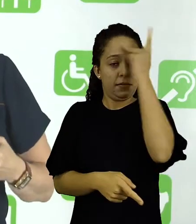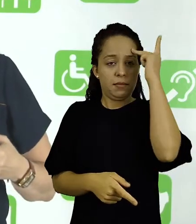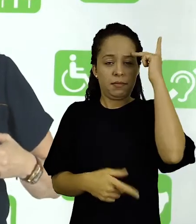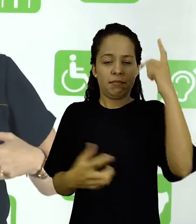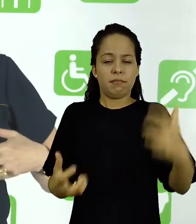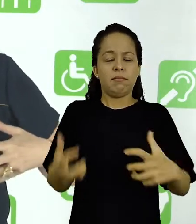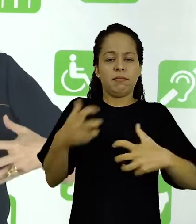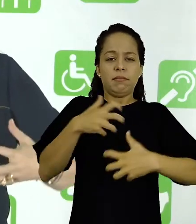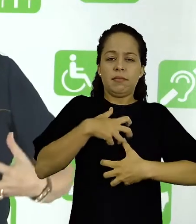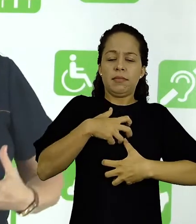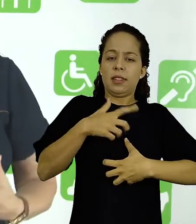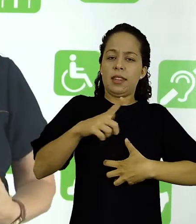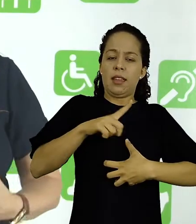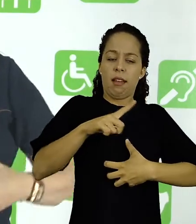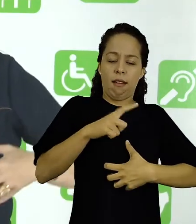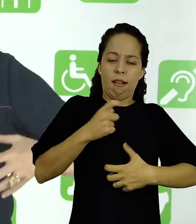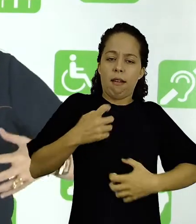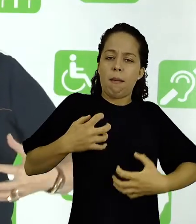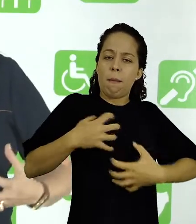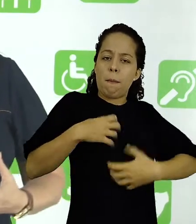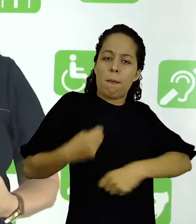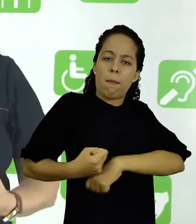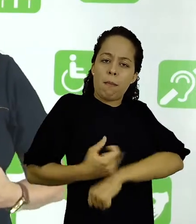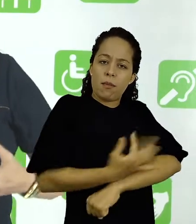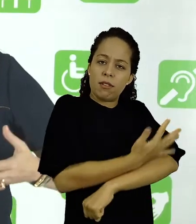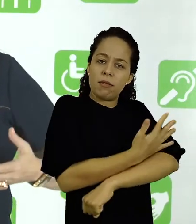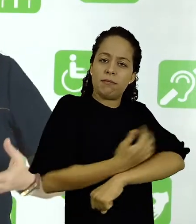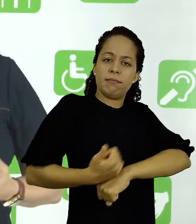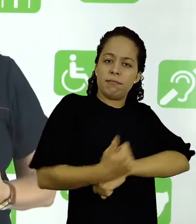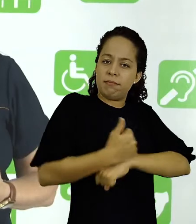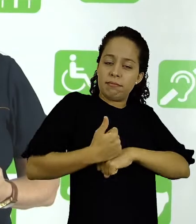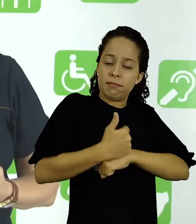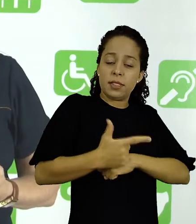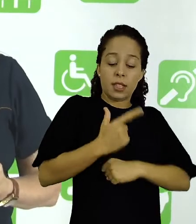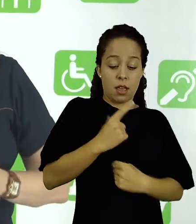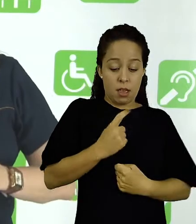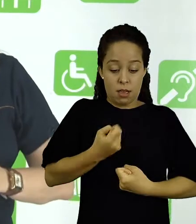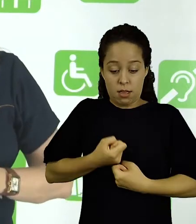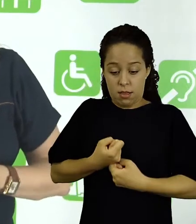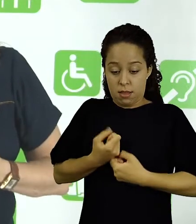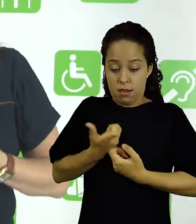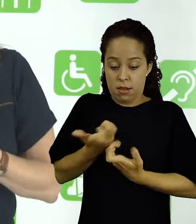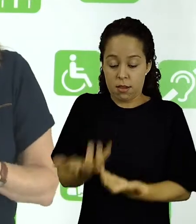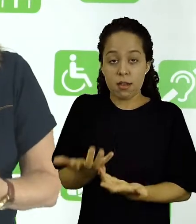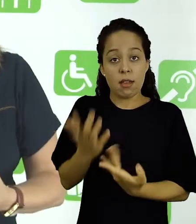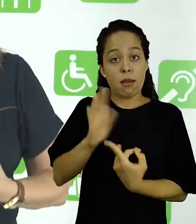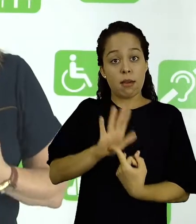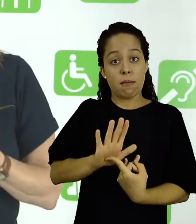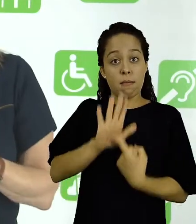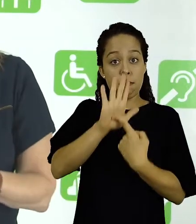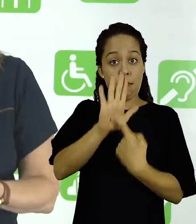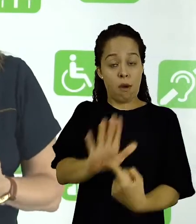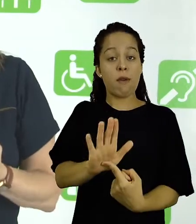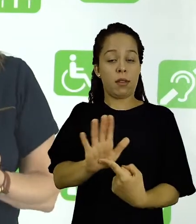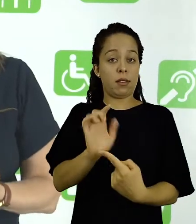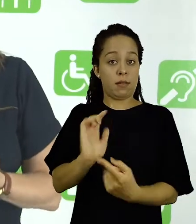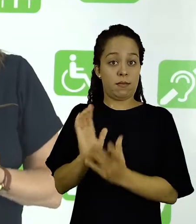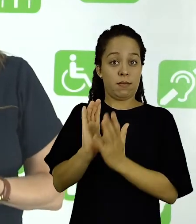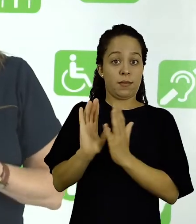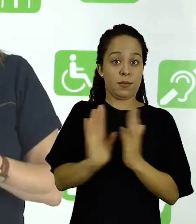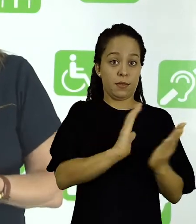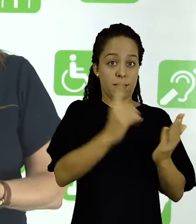a emoção, a habilidade e esse conhecimento, transformando esse